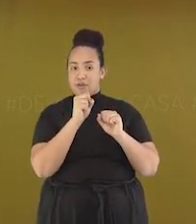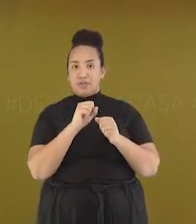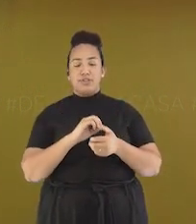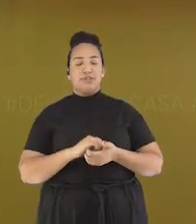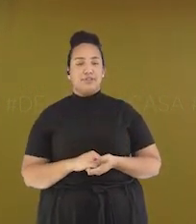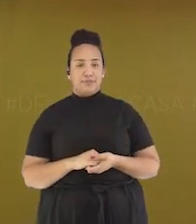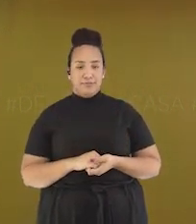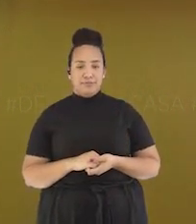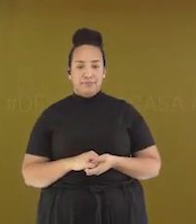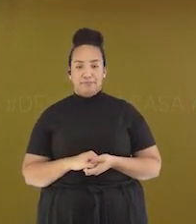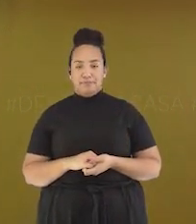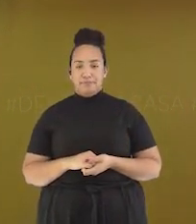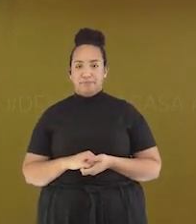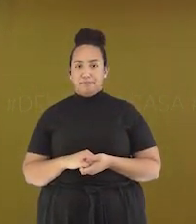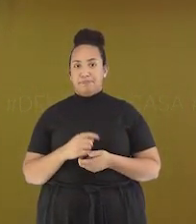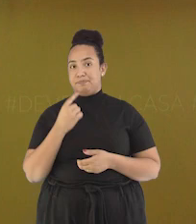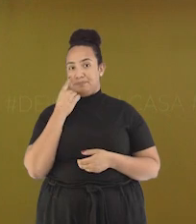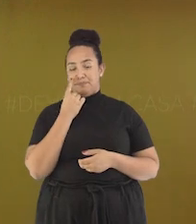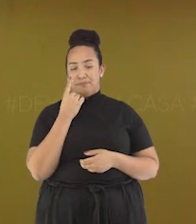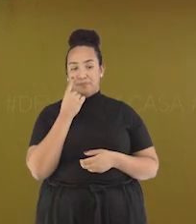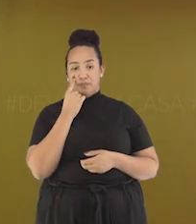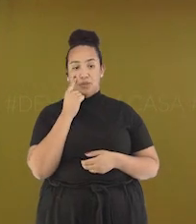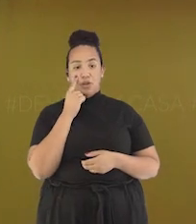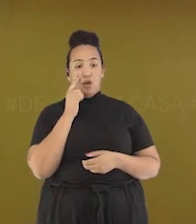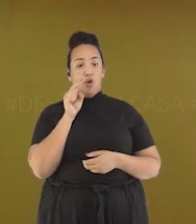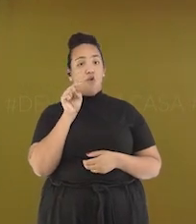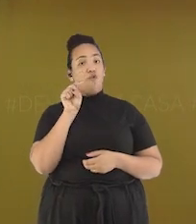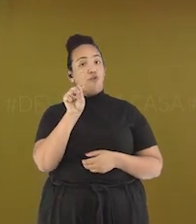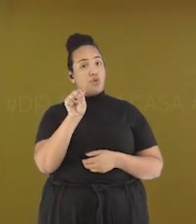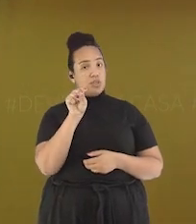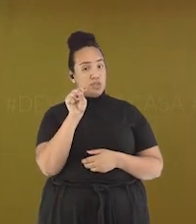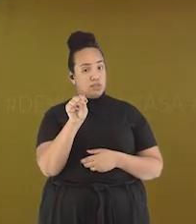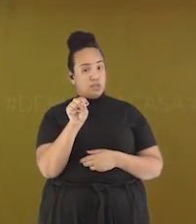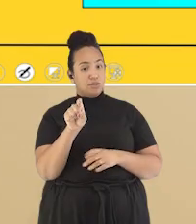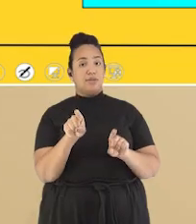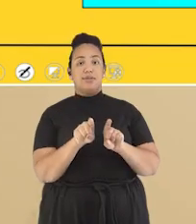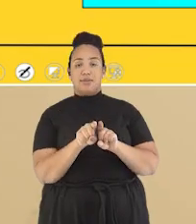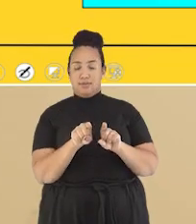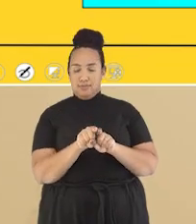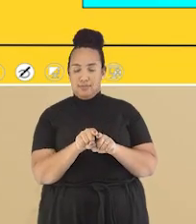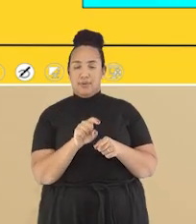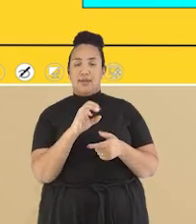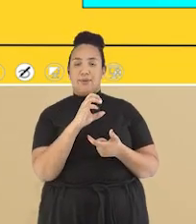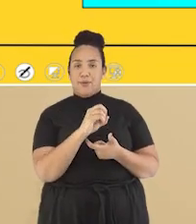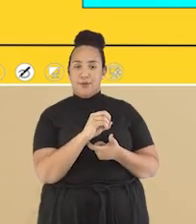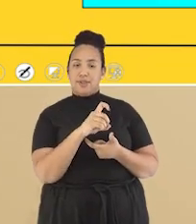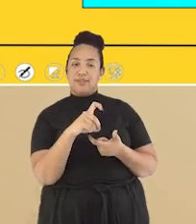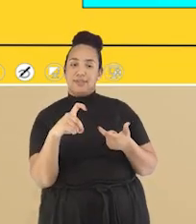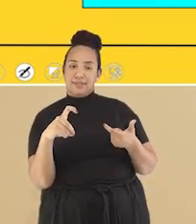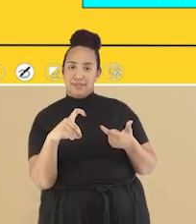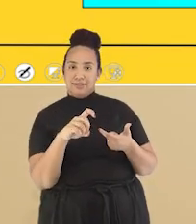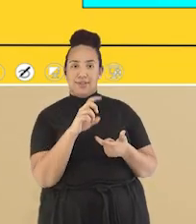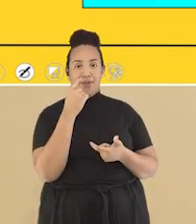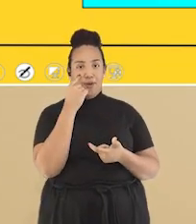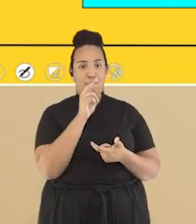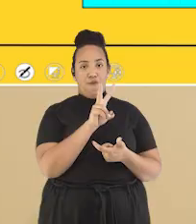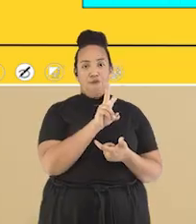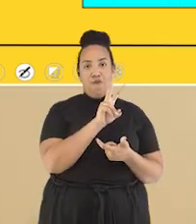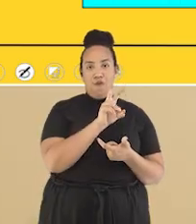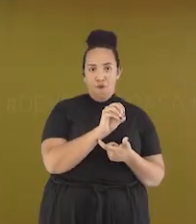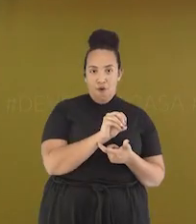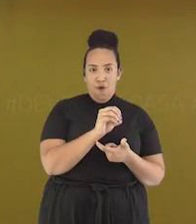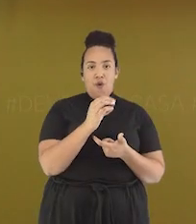Nós temos Você Também é uma palavra oxítona Então, olha Você